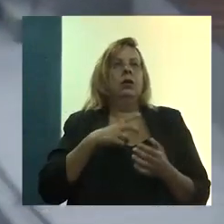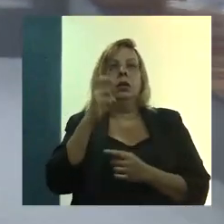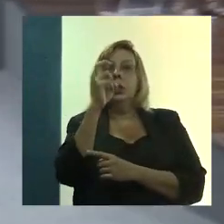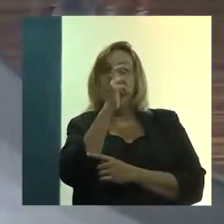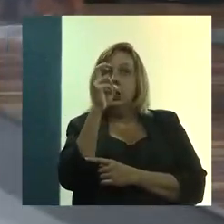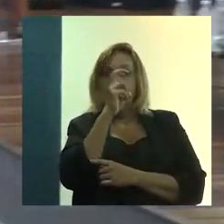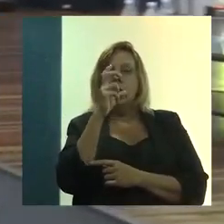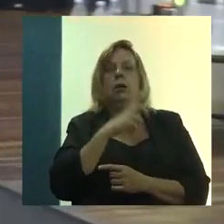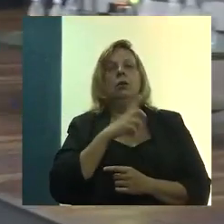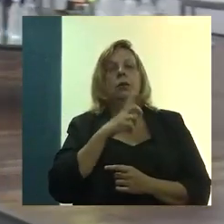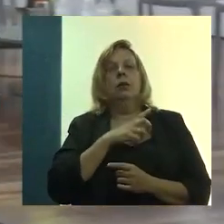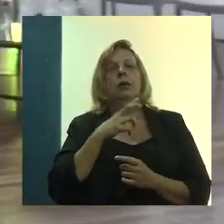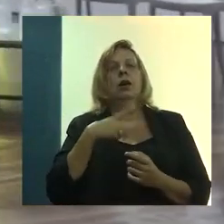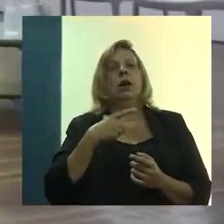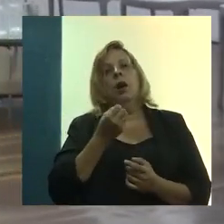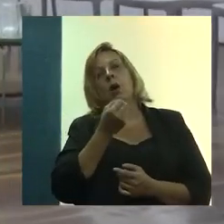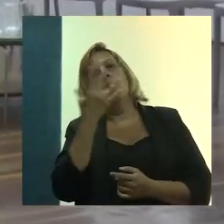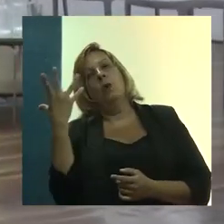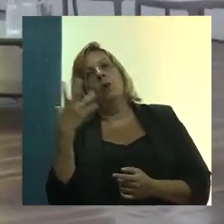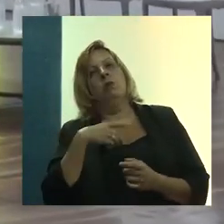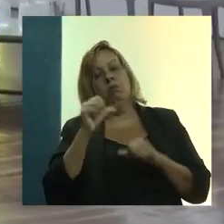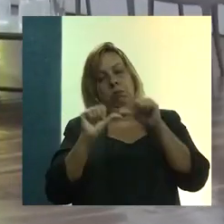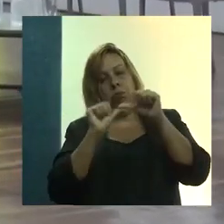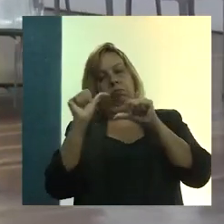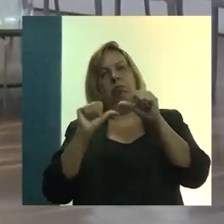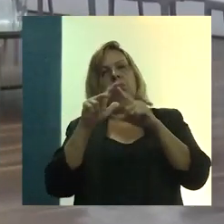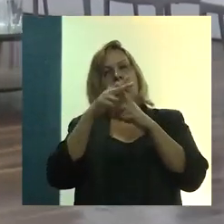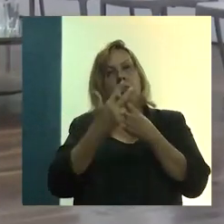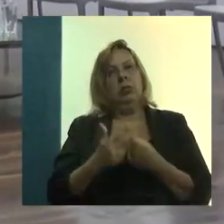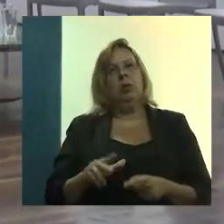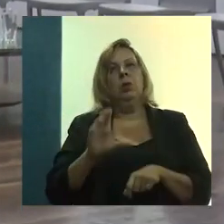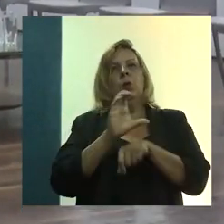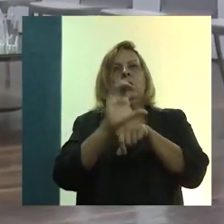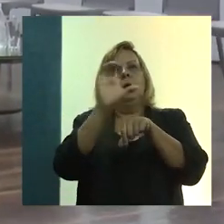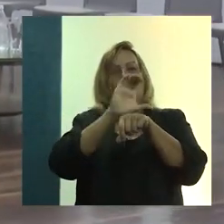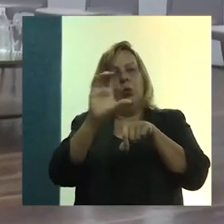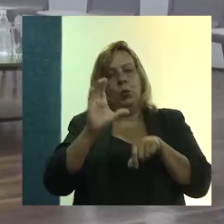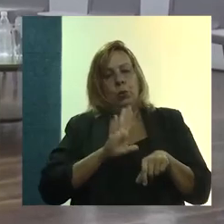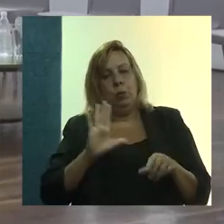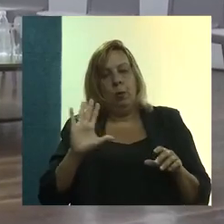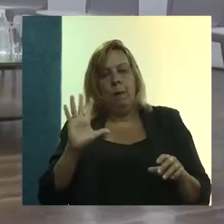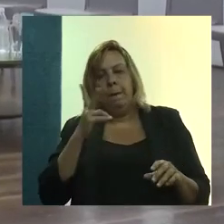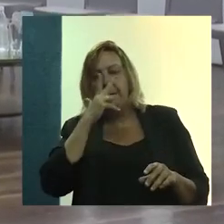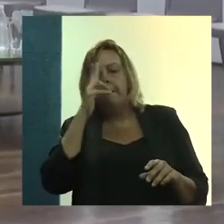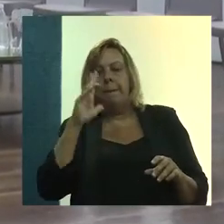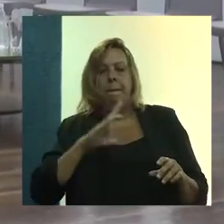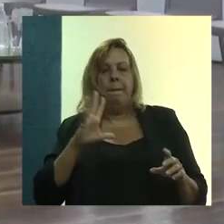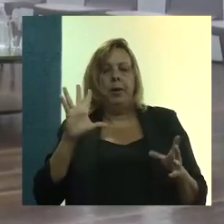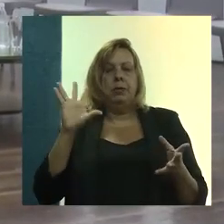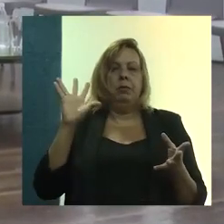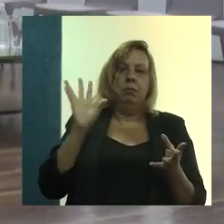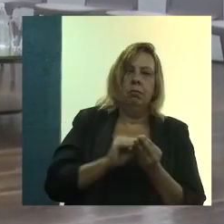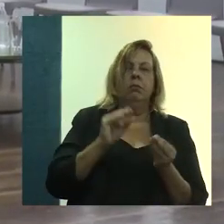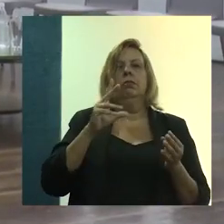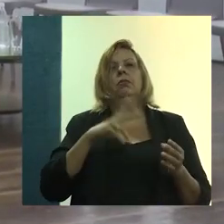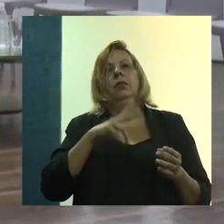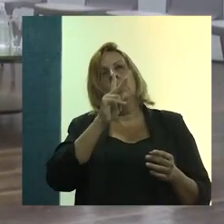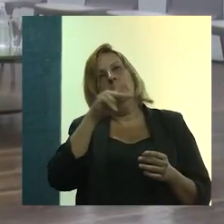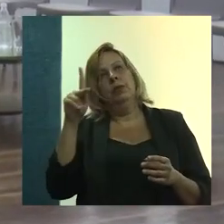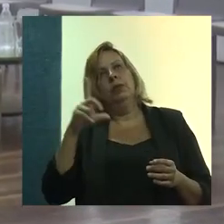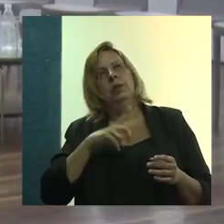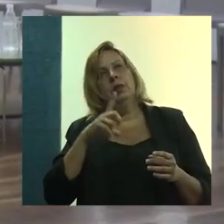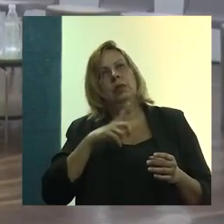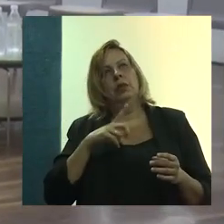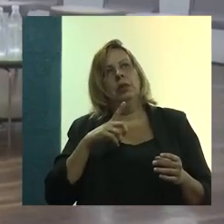na quinta edição, com algumas reformulações, um curso mais enxuto, né, os maridos professores chegaram à